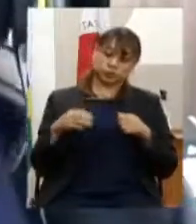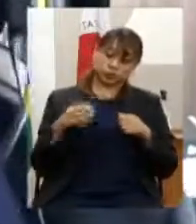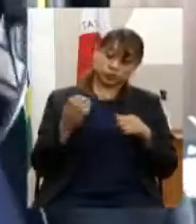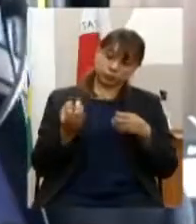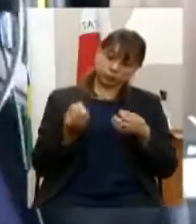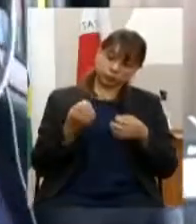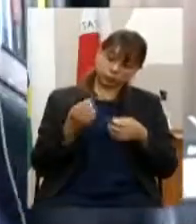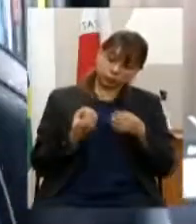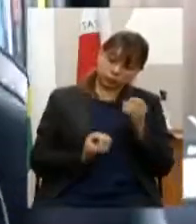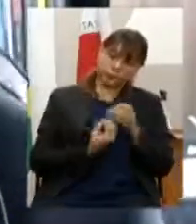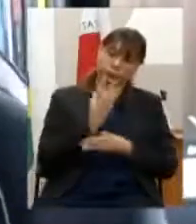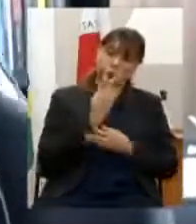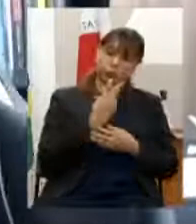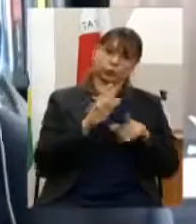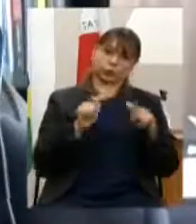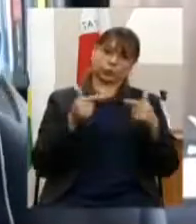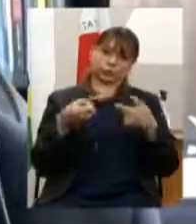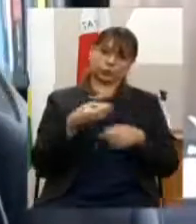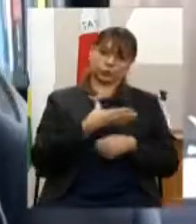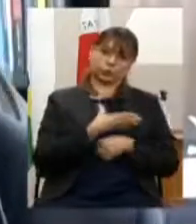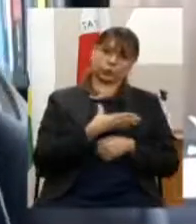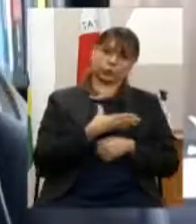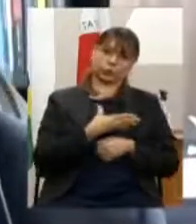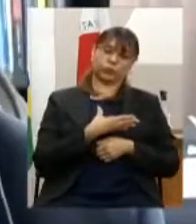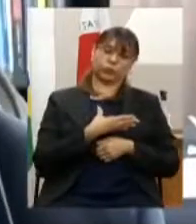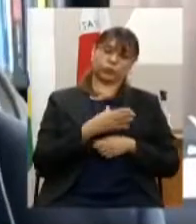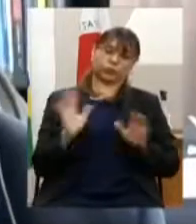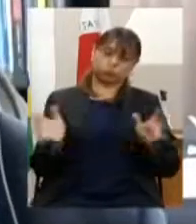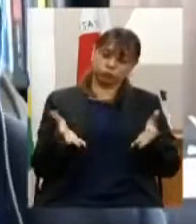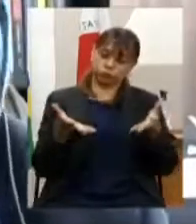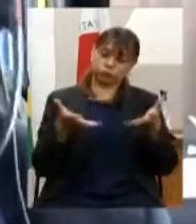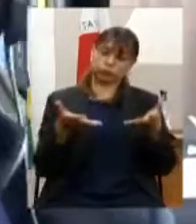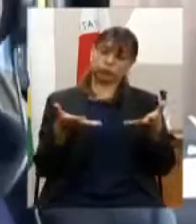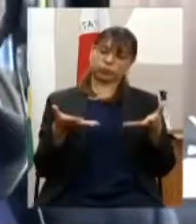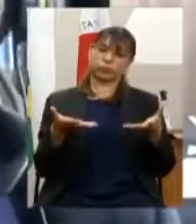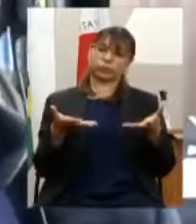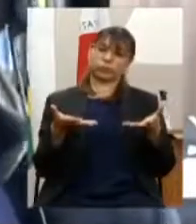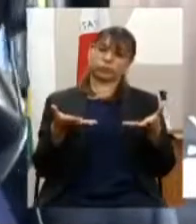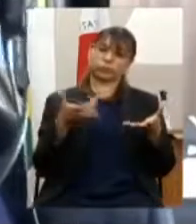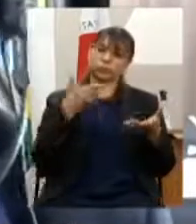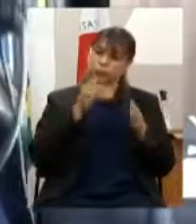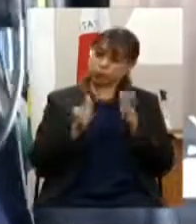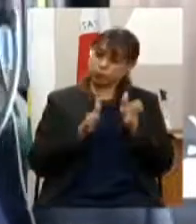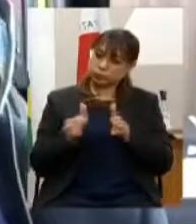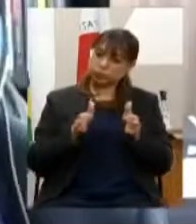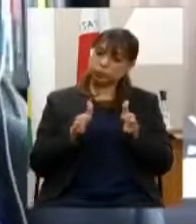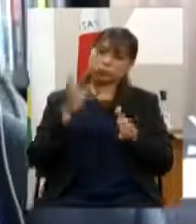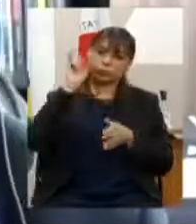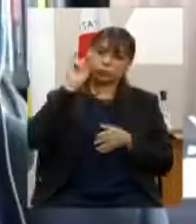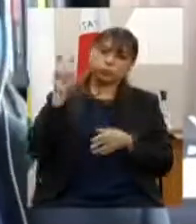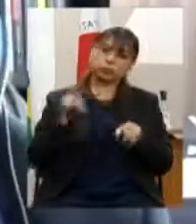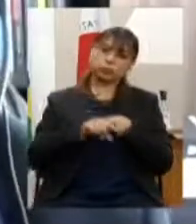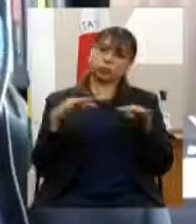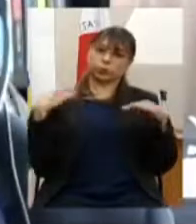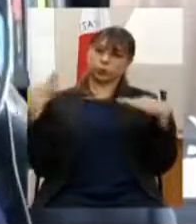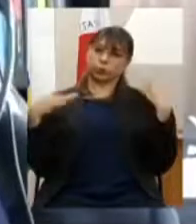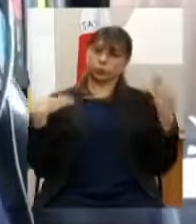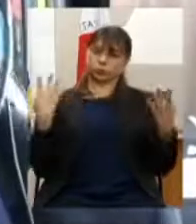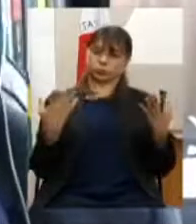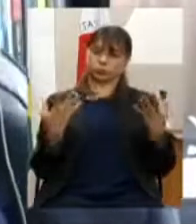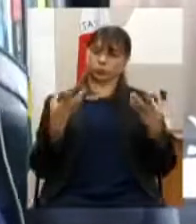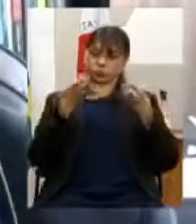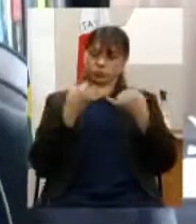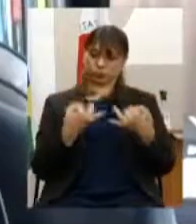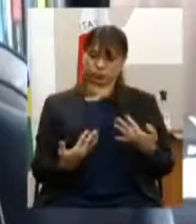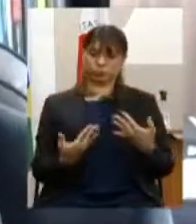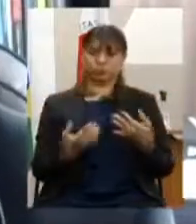no programa 056 fomento democratização e acesso à cultura e ao turismo com os atributos a seguir discriminados